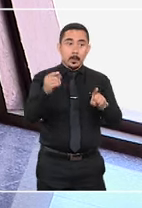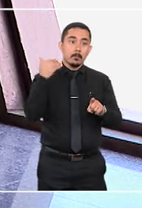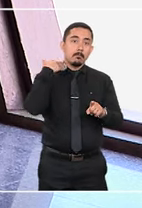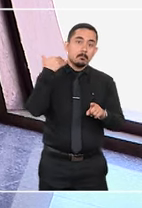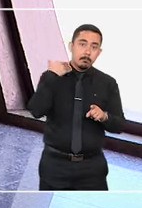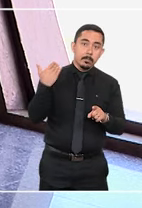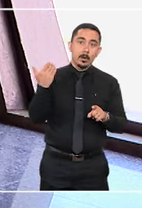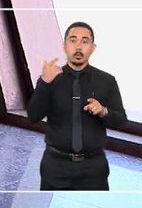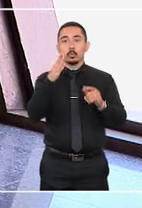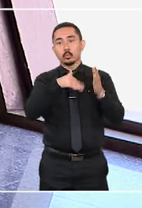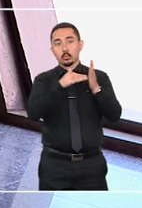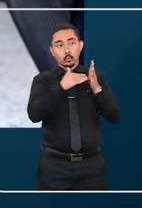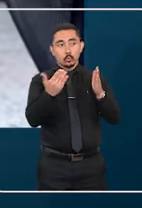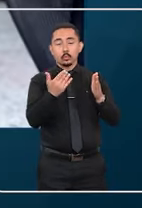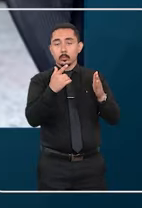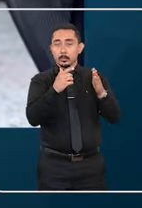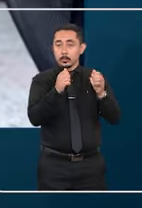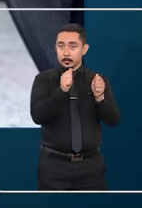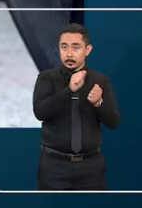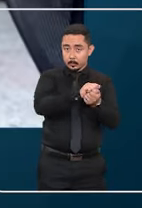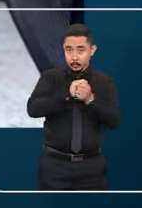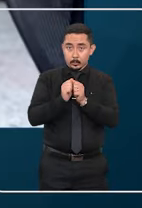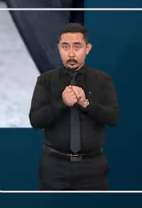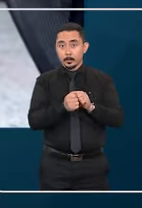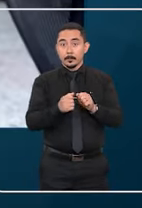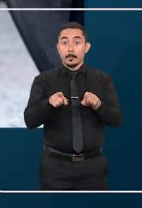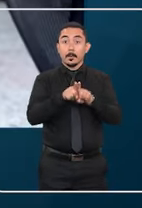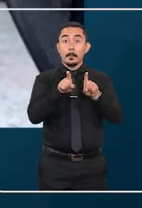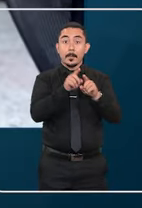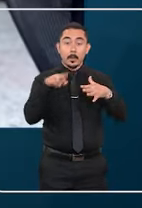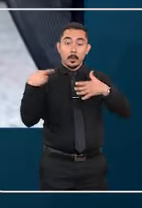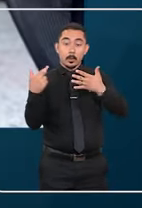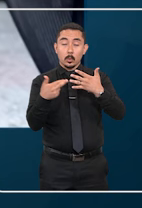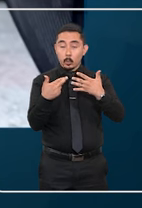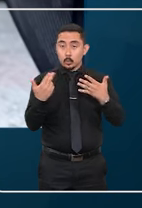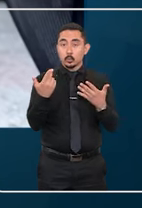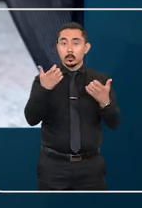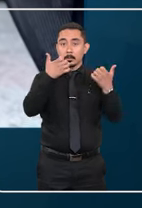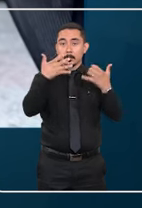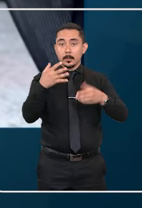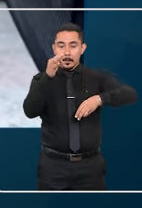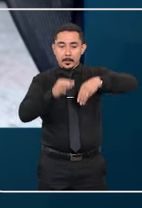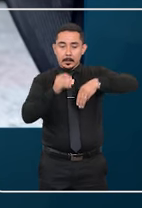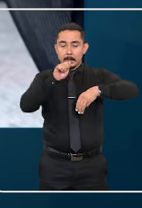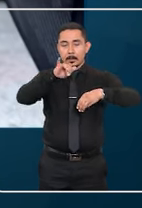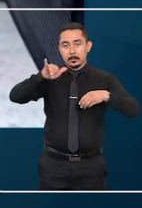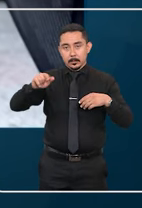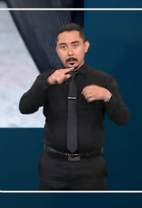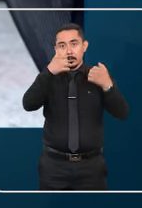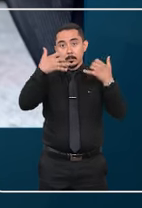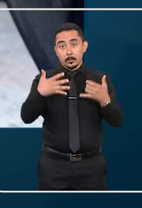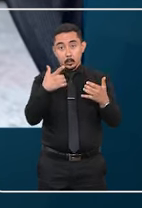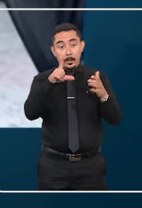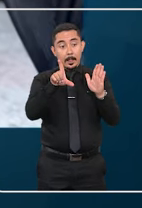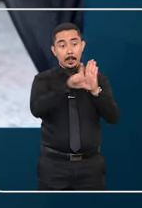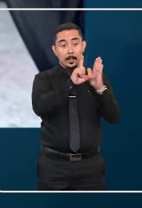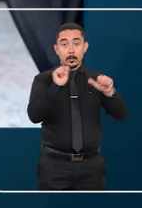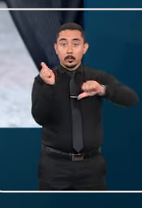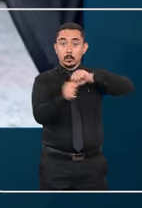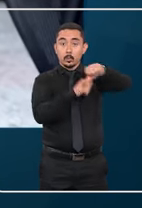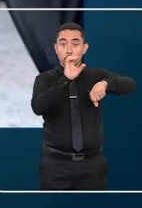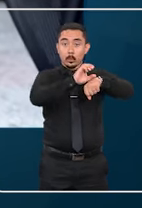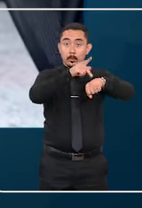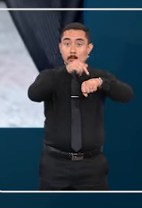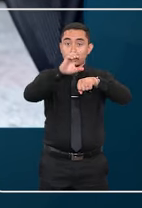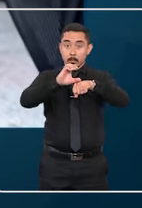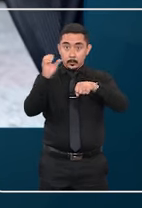Brasileira de Bancos e da União. A relatora dos recursos repetitivos foi a ministra Nancy Andrigue e ela explicou que a mudança na lei do